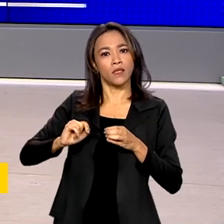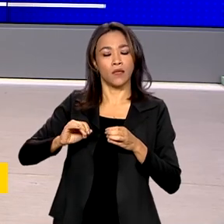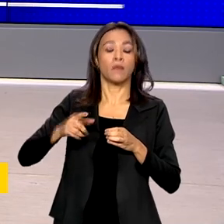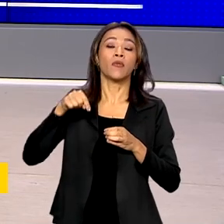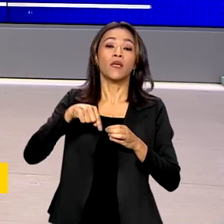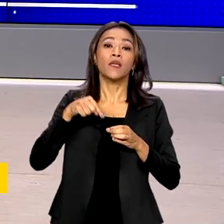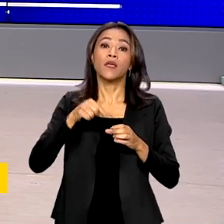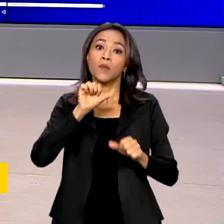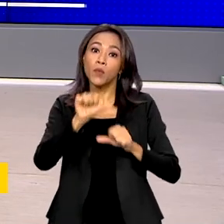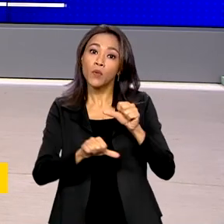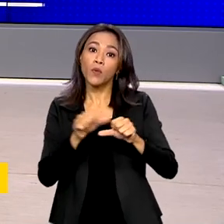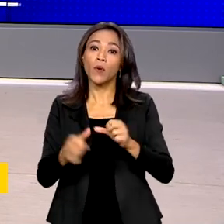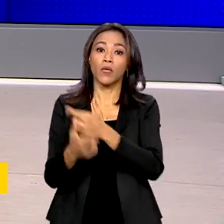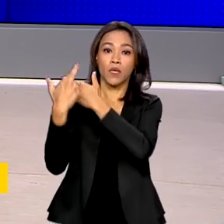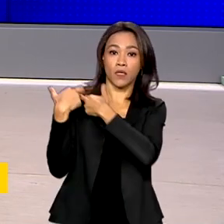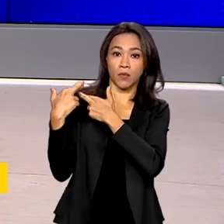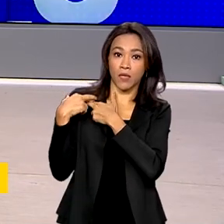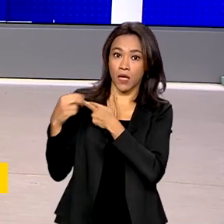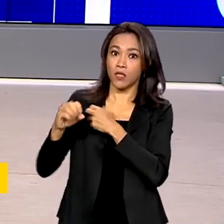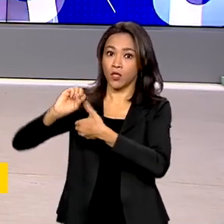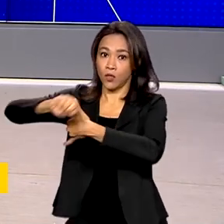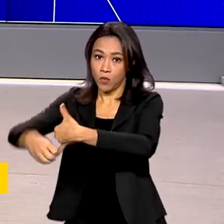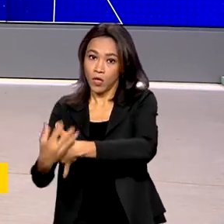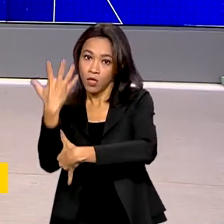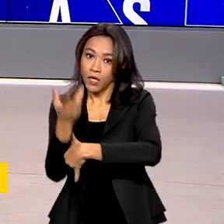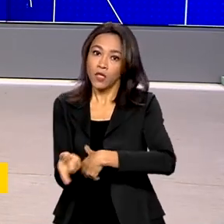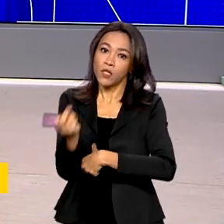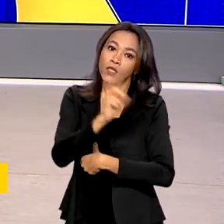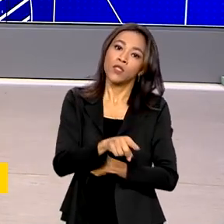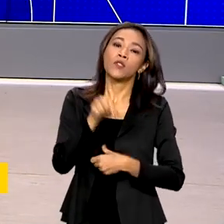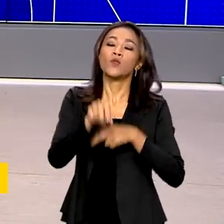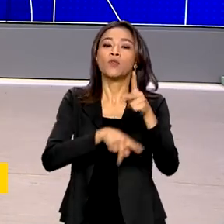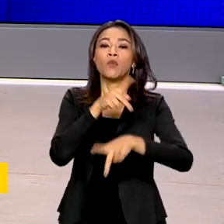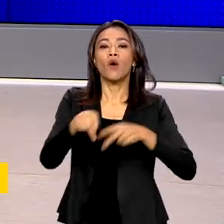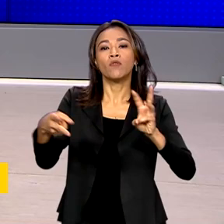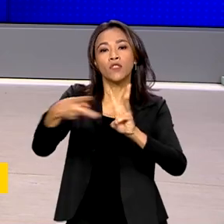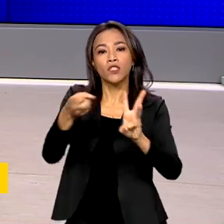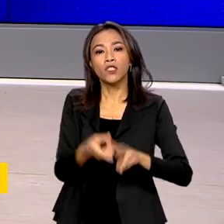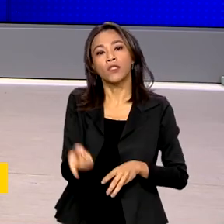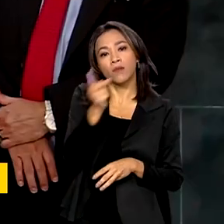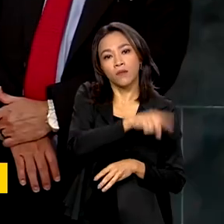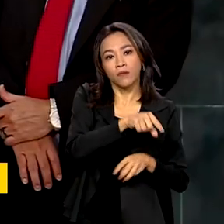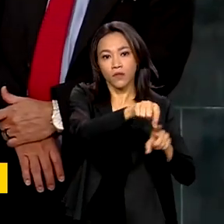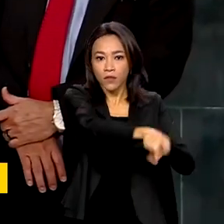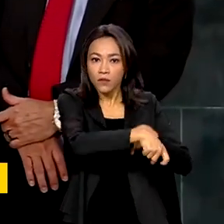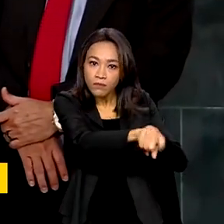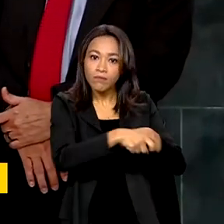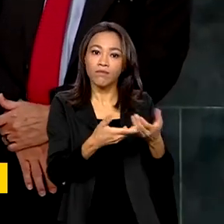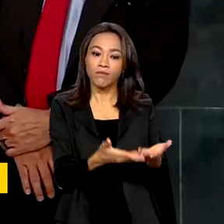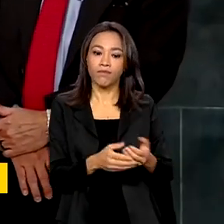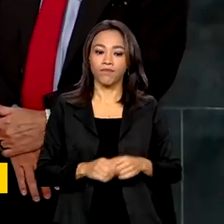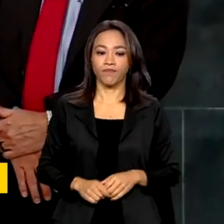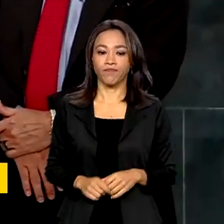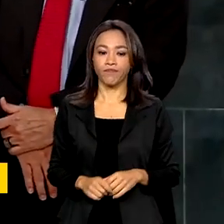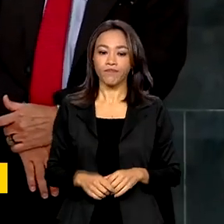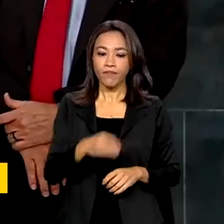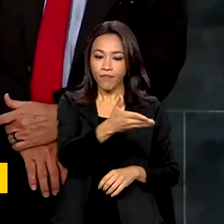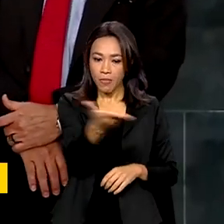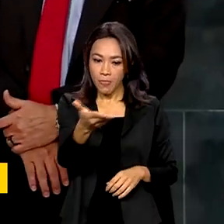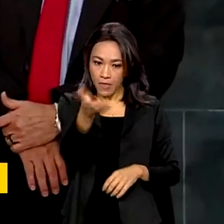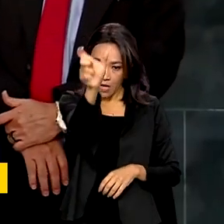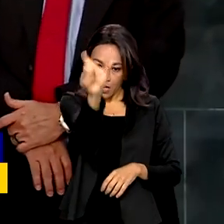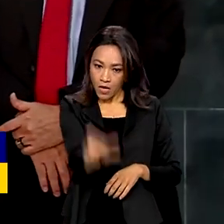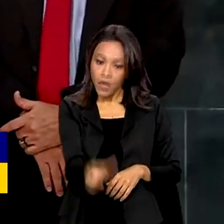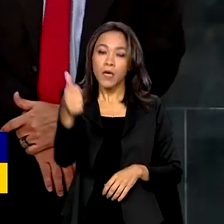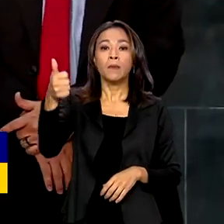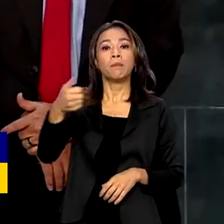ministérios do meio ambiente, mudança do clima, povos indígenas e desenvolvimento agrário. De acordo com ministros